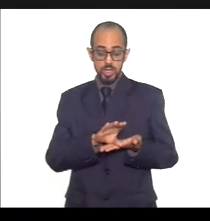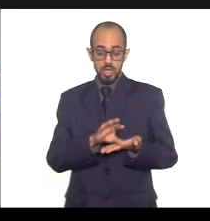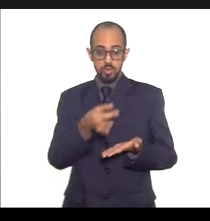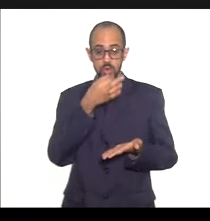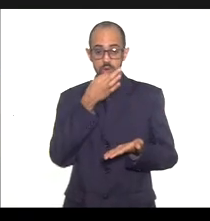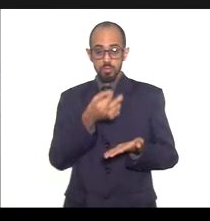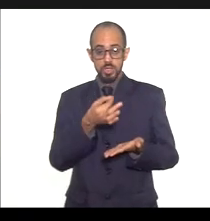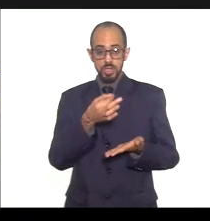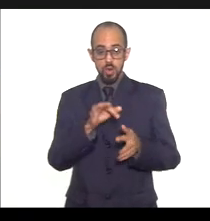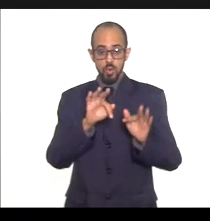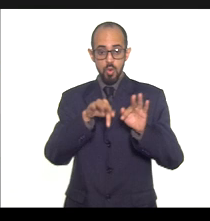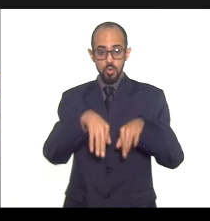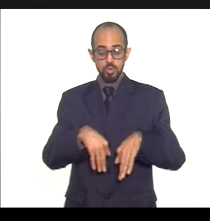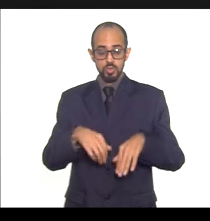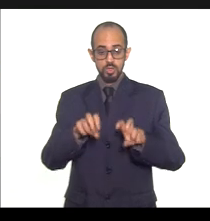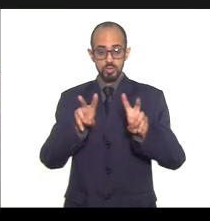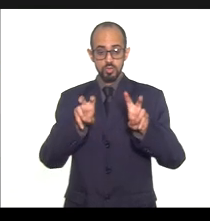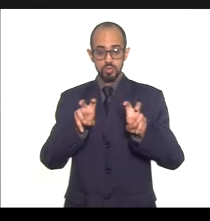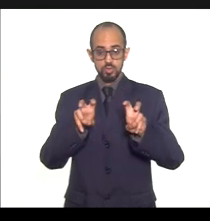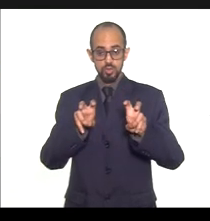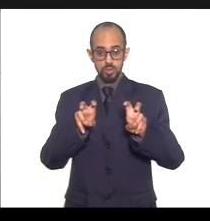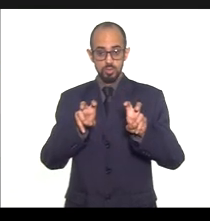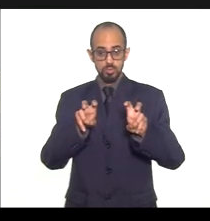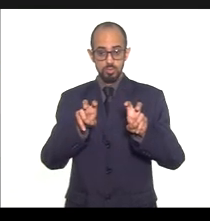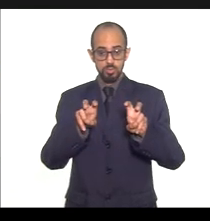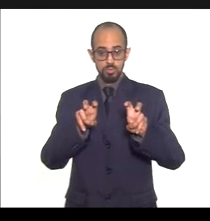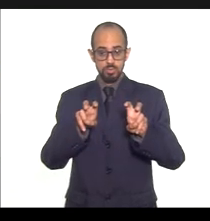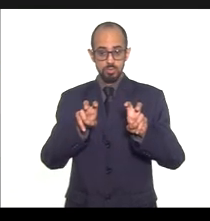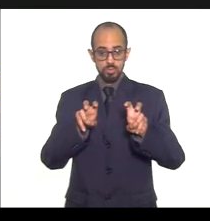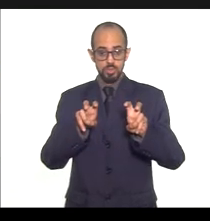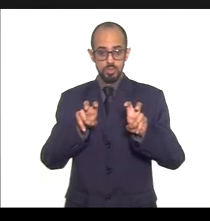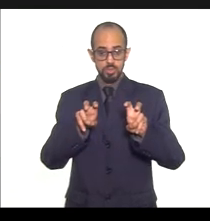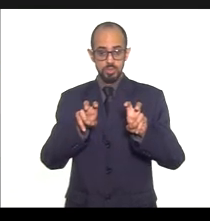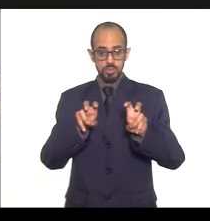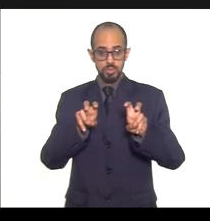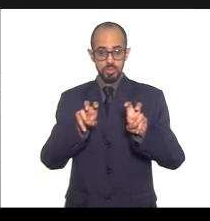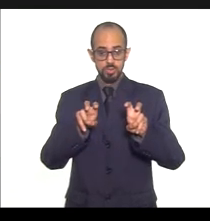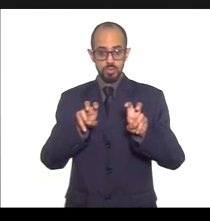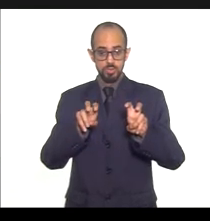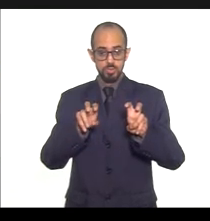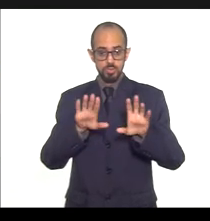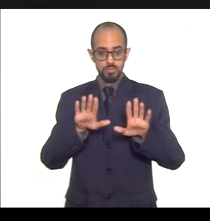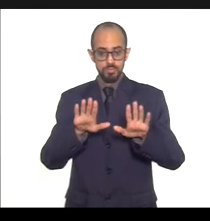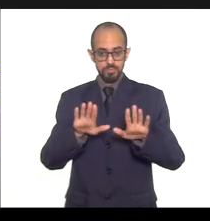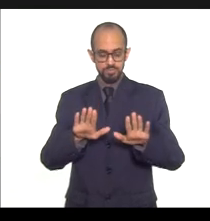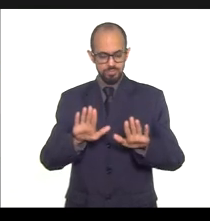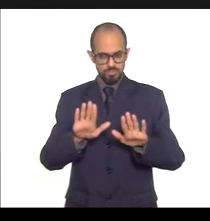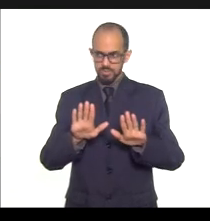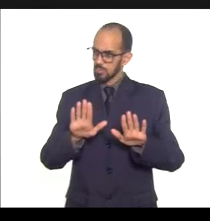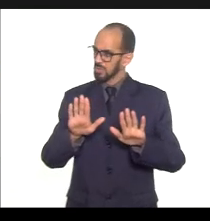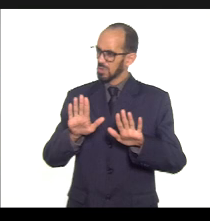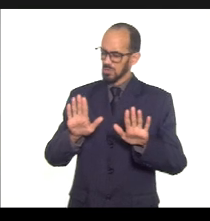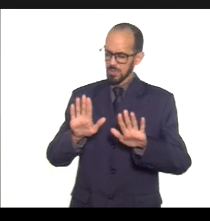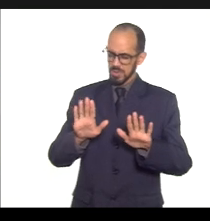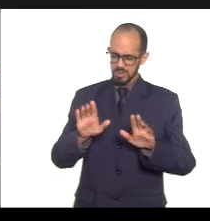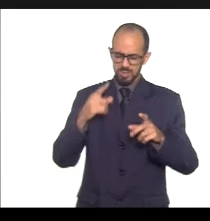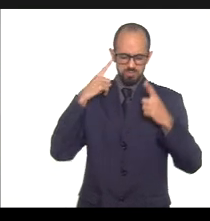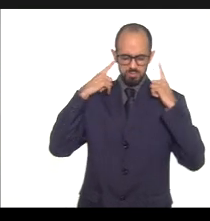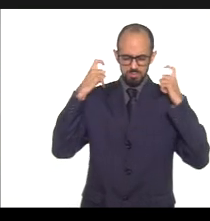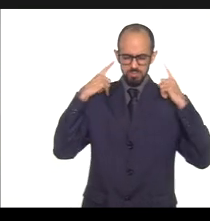sobre o suprimento ou... A já falou da Vanessa. Só um instantinho. Eu queria